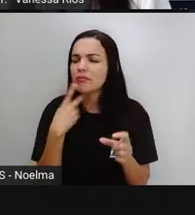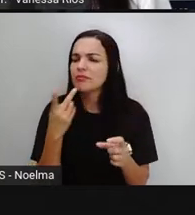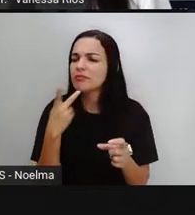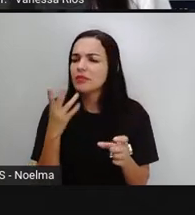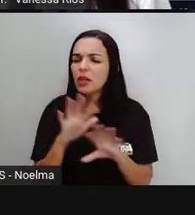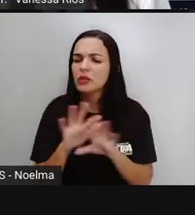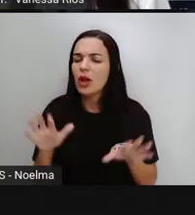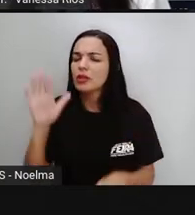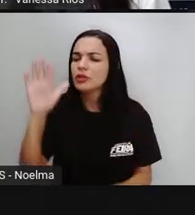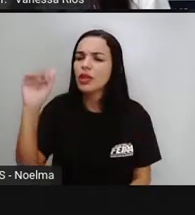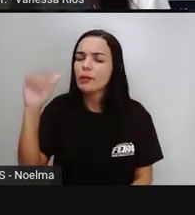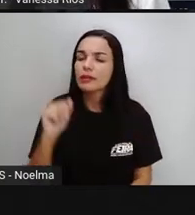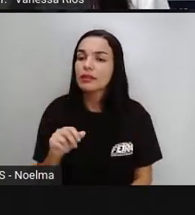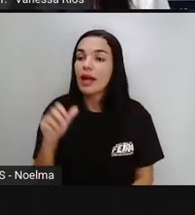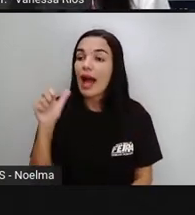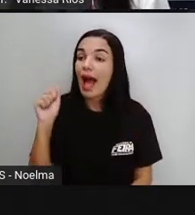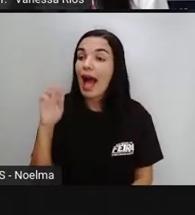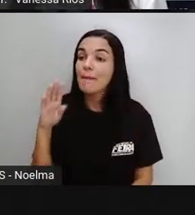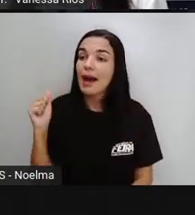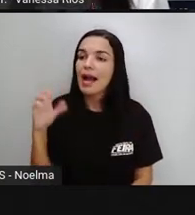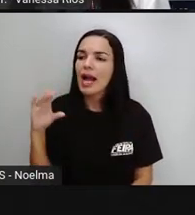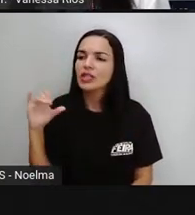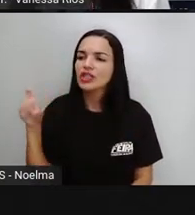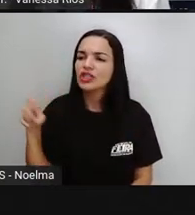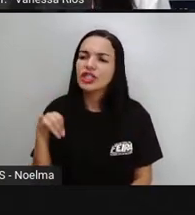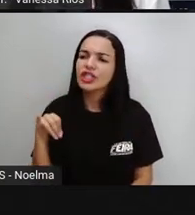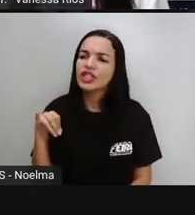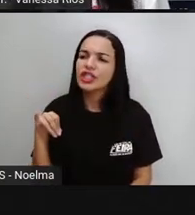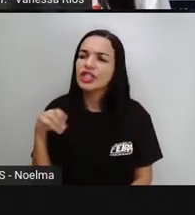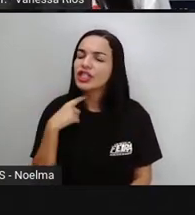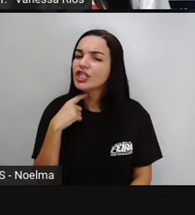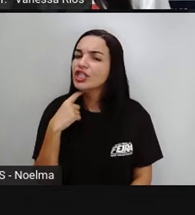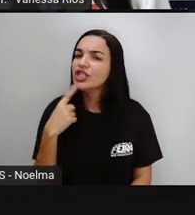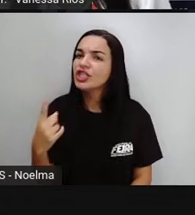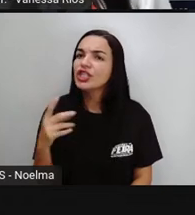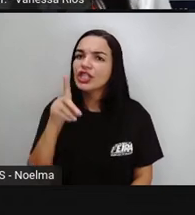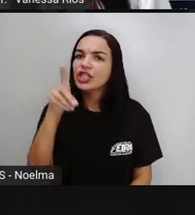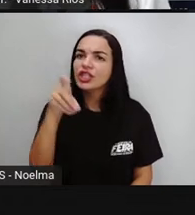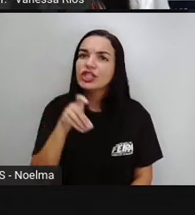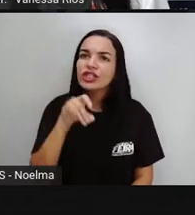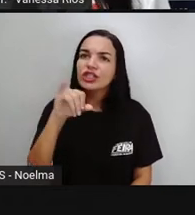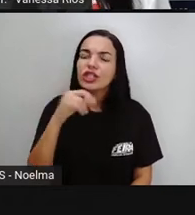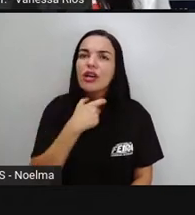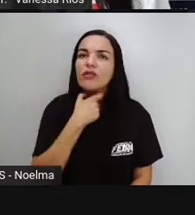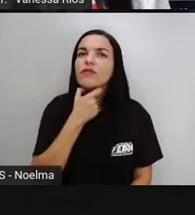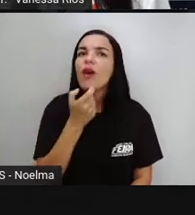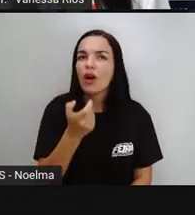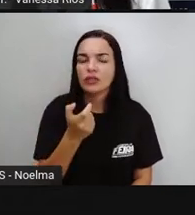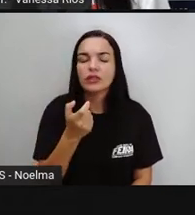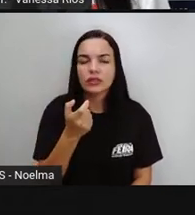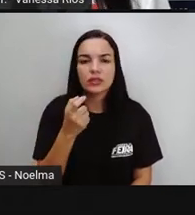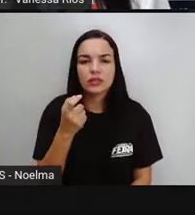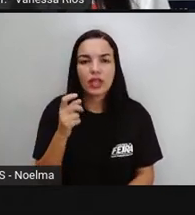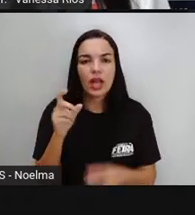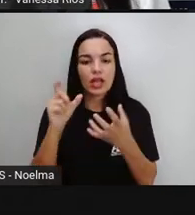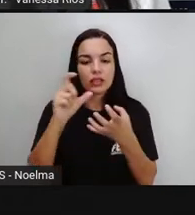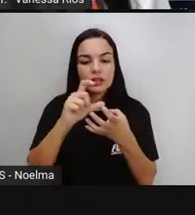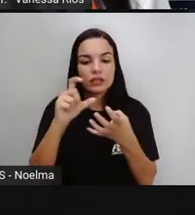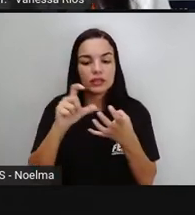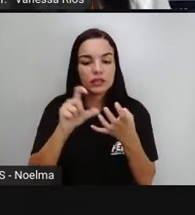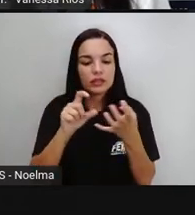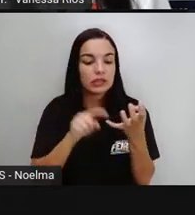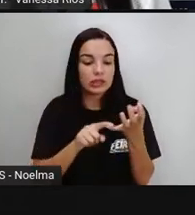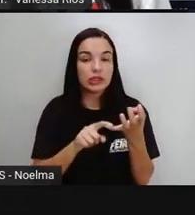chamando alguém por esse nome, abacaxi, a gente já percebe que a sílaba tônica é a sílaba